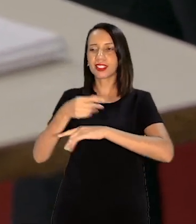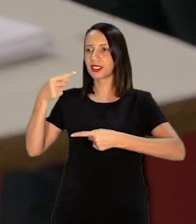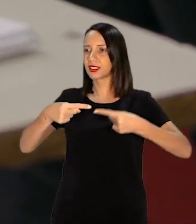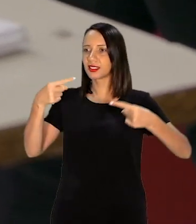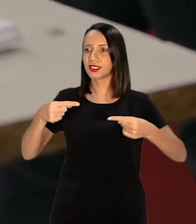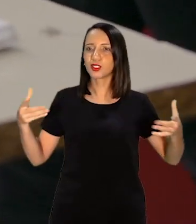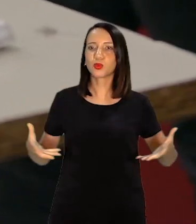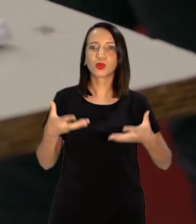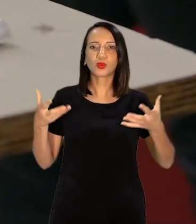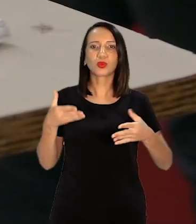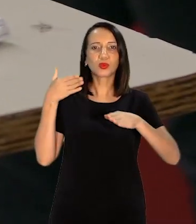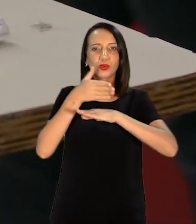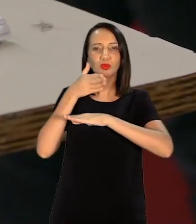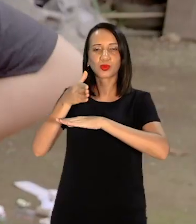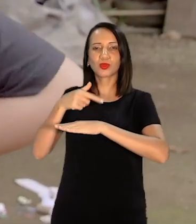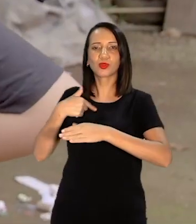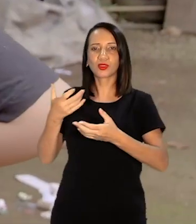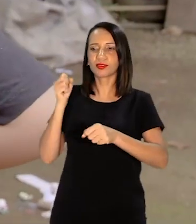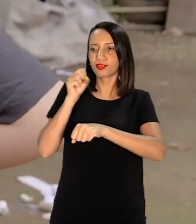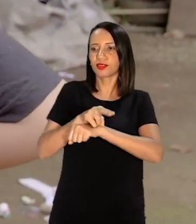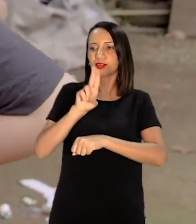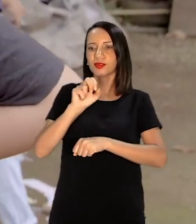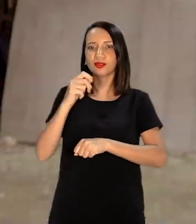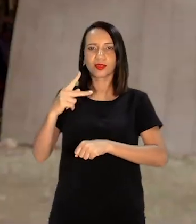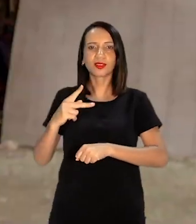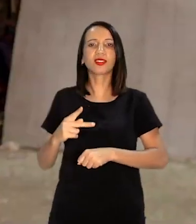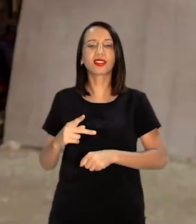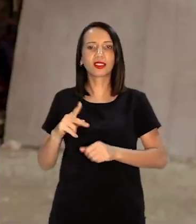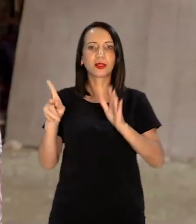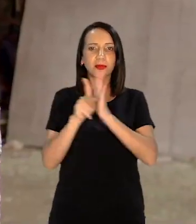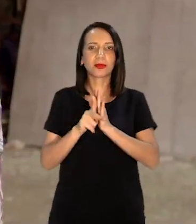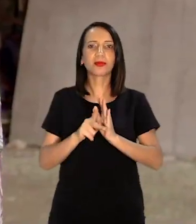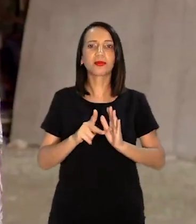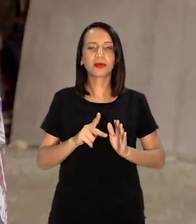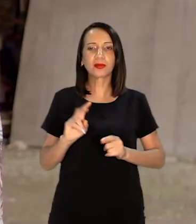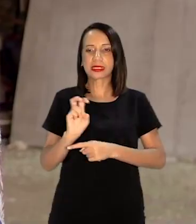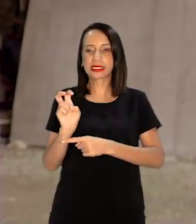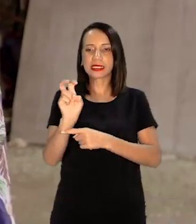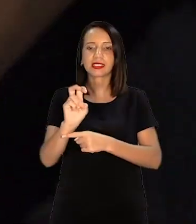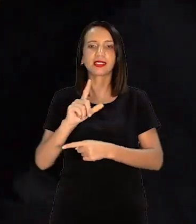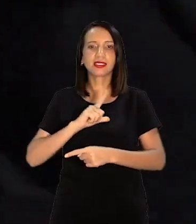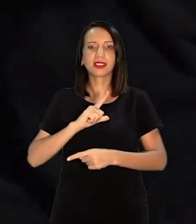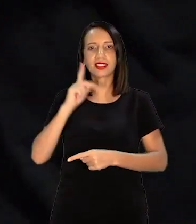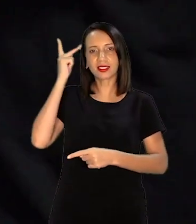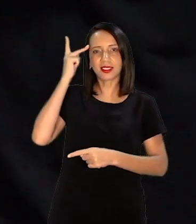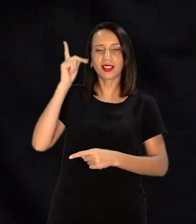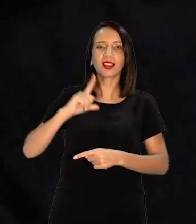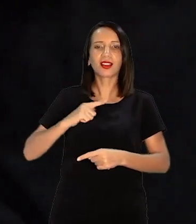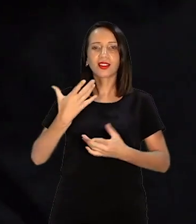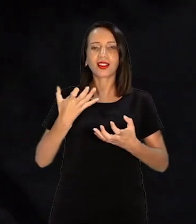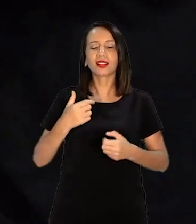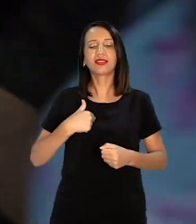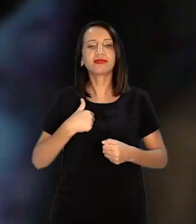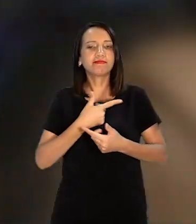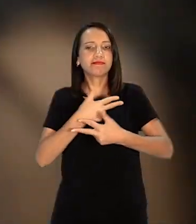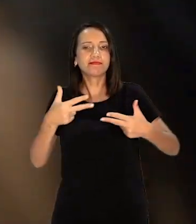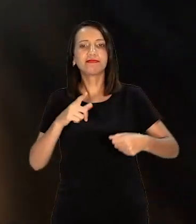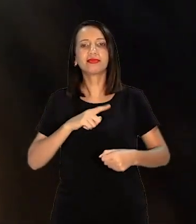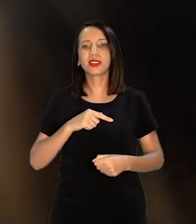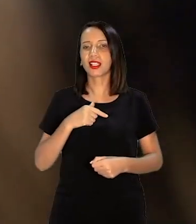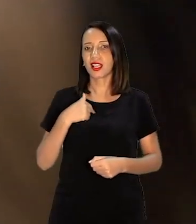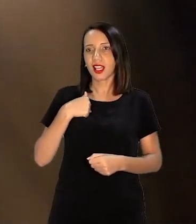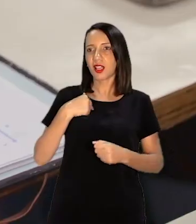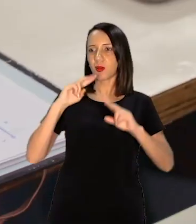você é estimulado a isso. Eu quero entrar na USP, no Butantan. Eu quero publicidade e propaganda também na USP. Não me vejo sem